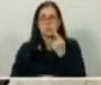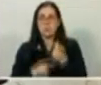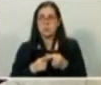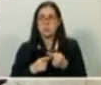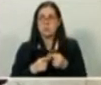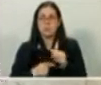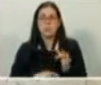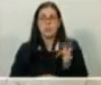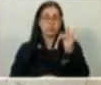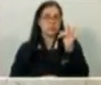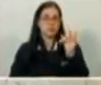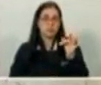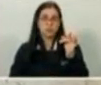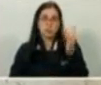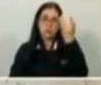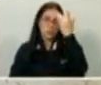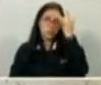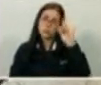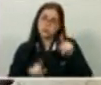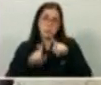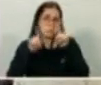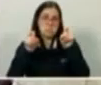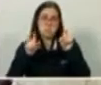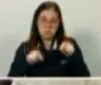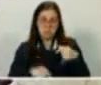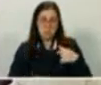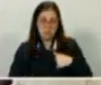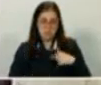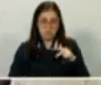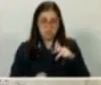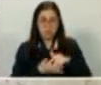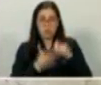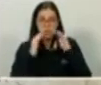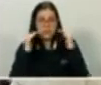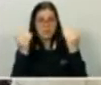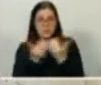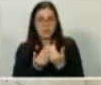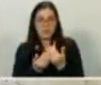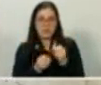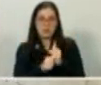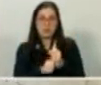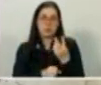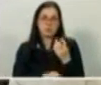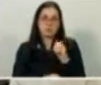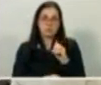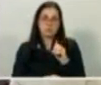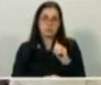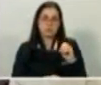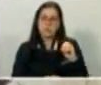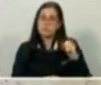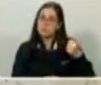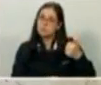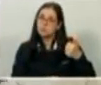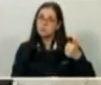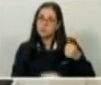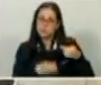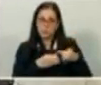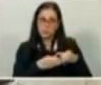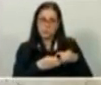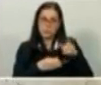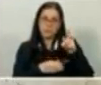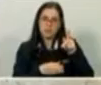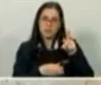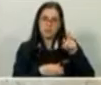o nosso futuro. Eu estou aqui desde 2001, fui eleito aqui pelo PSDB, na época.